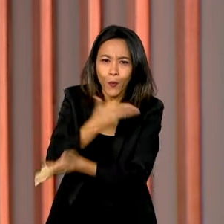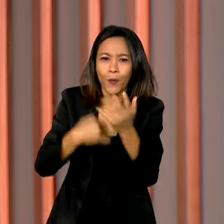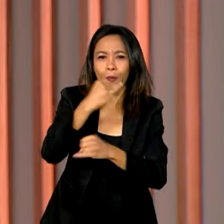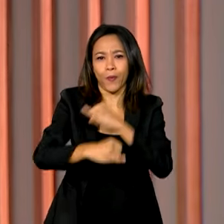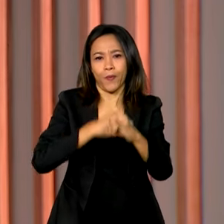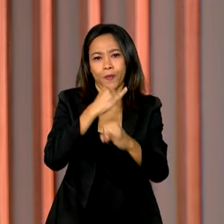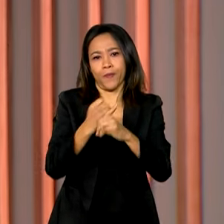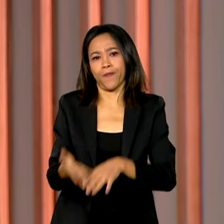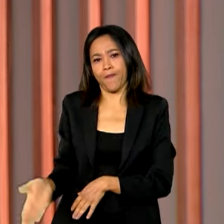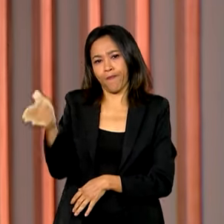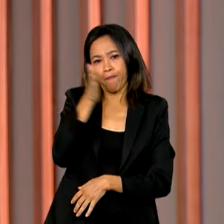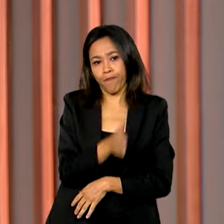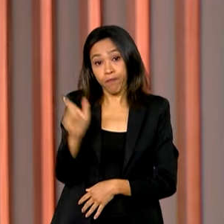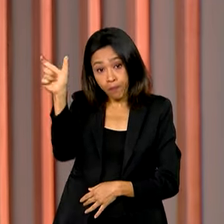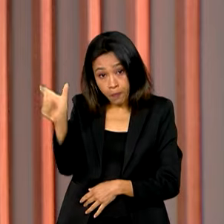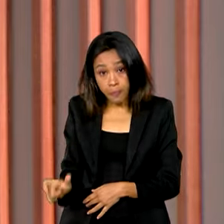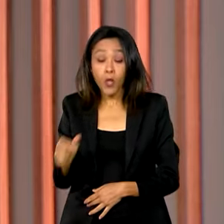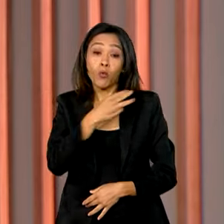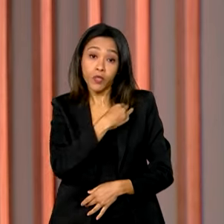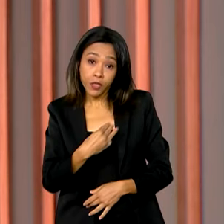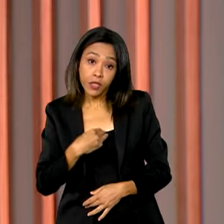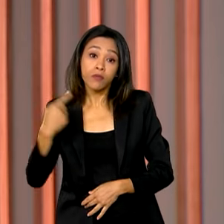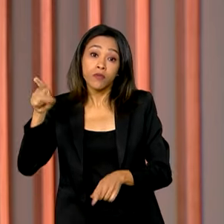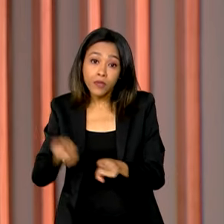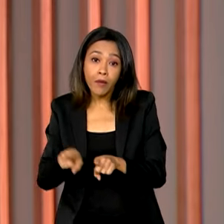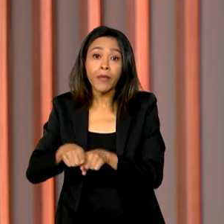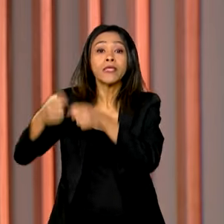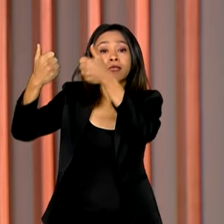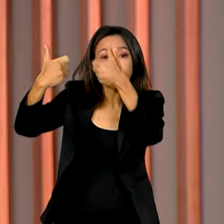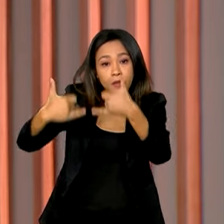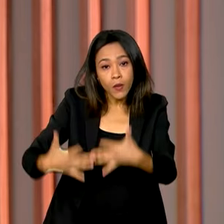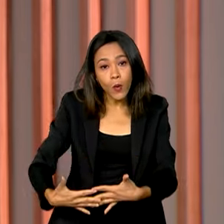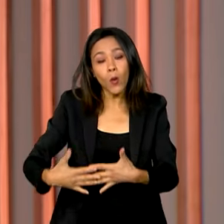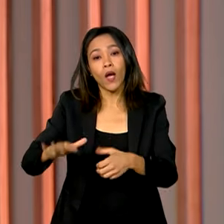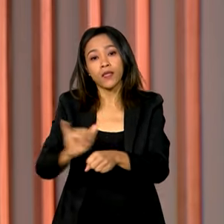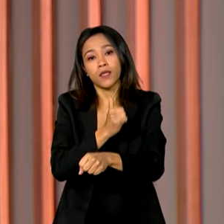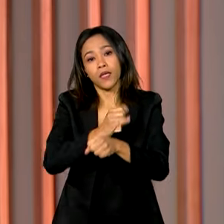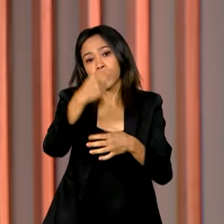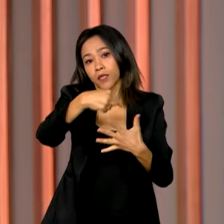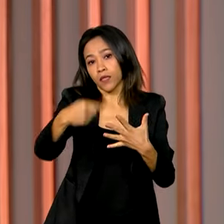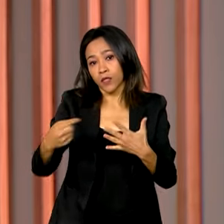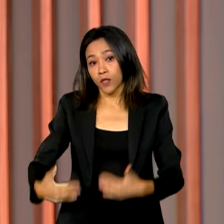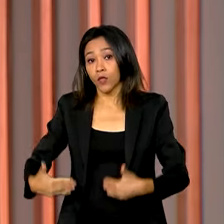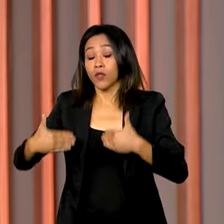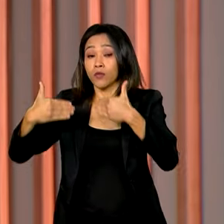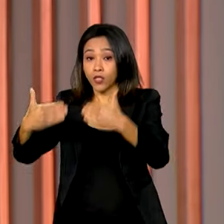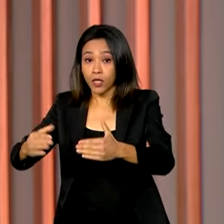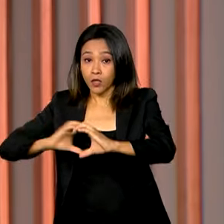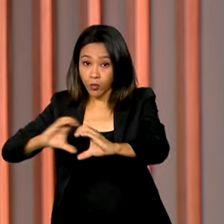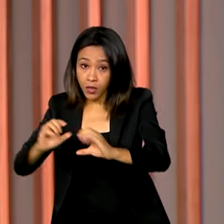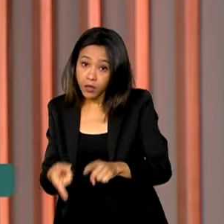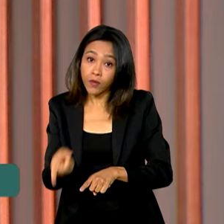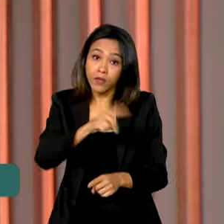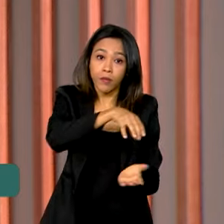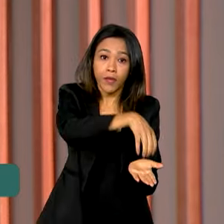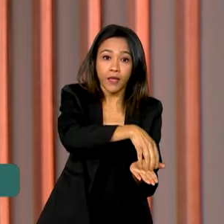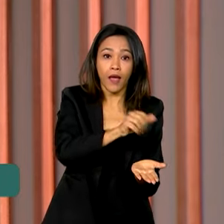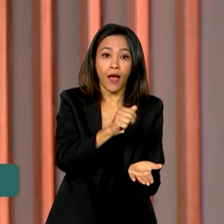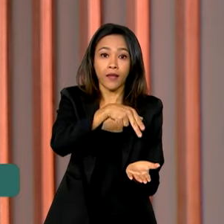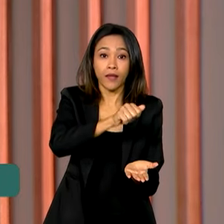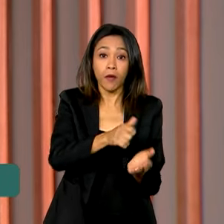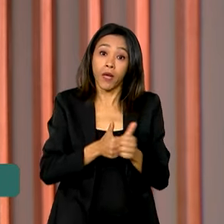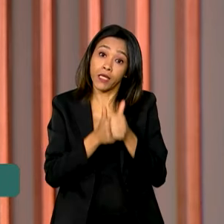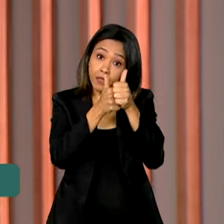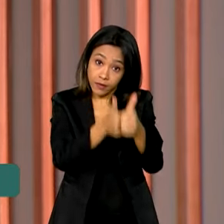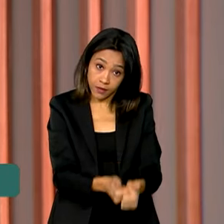O ministro Juscelino Filho também comentou as ações do Ministério das Comunicações e da Anatel para que se cumpra a decisão judicial